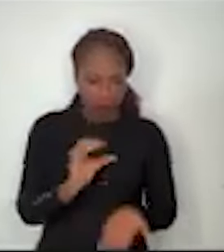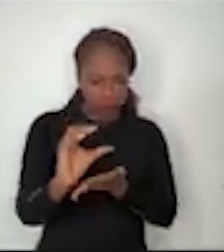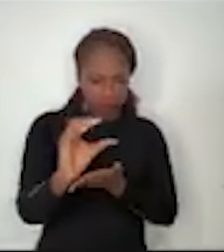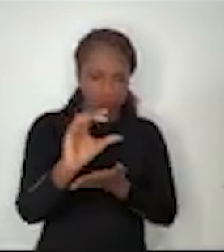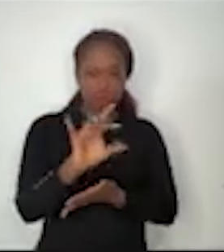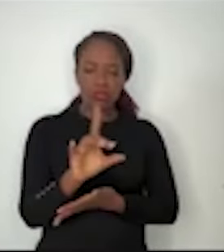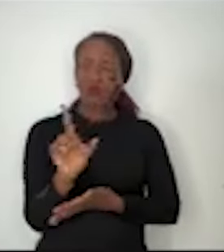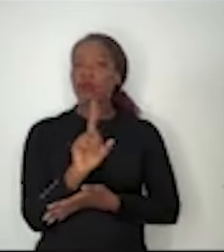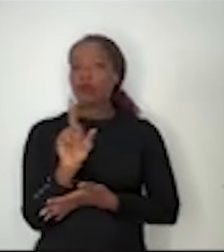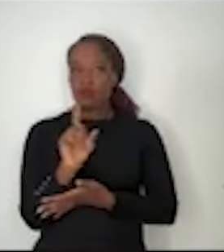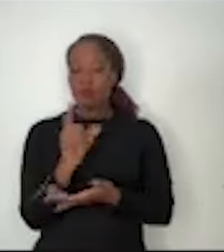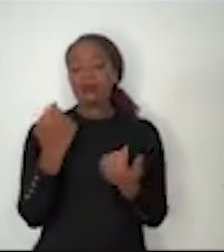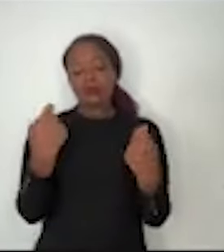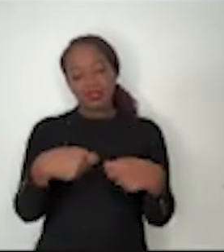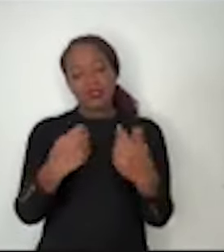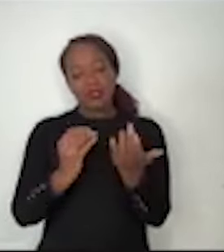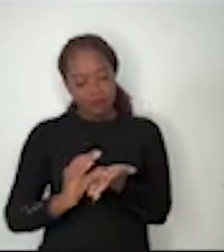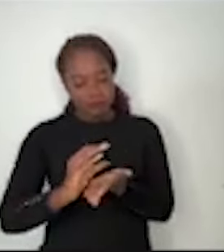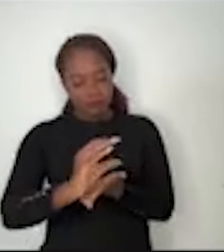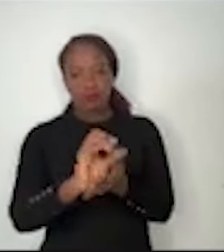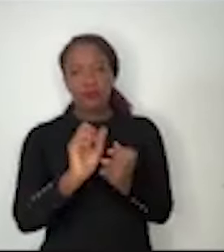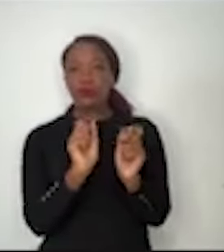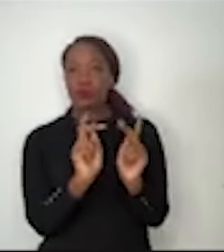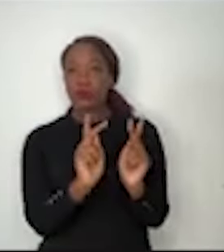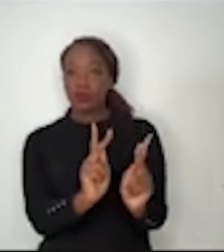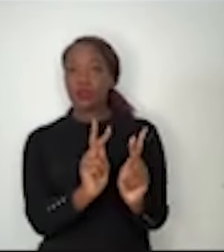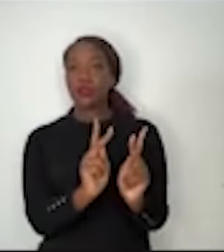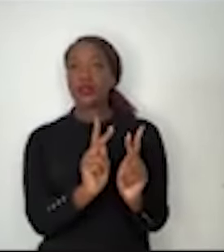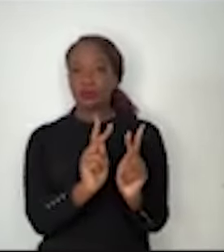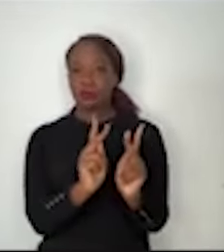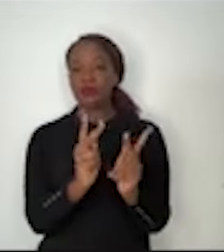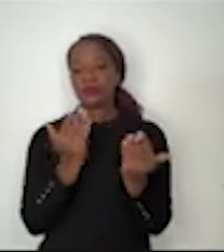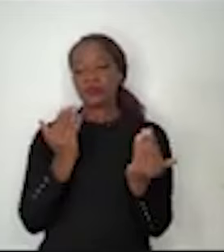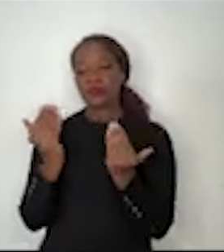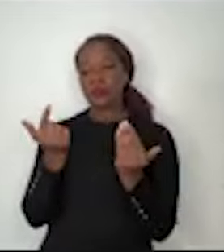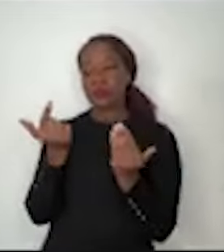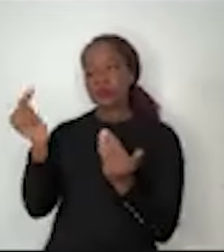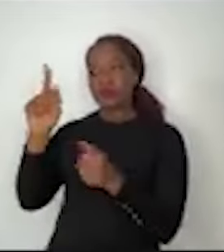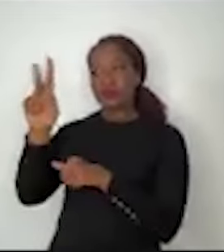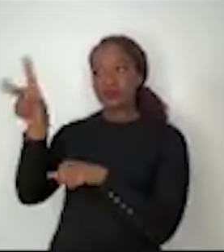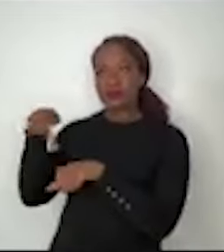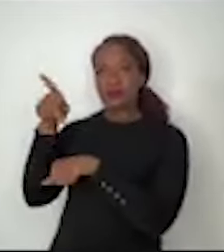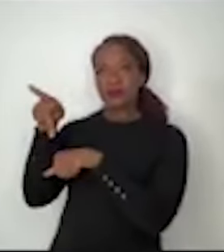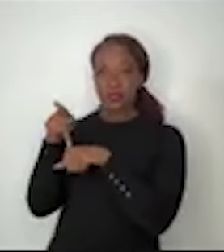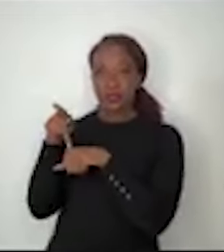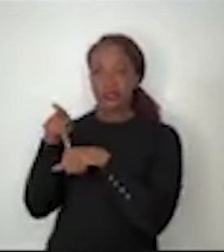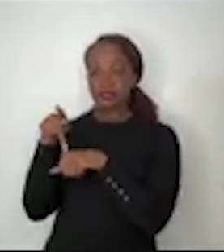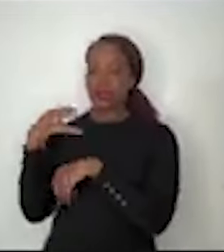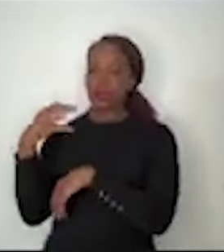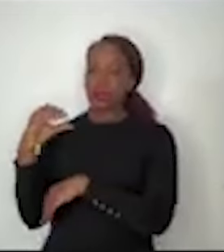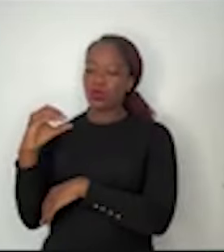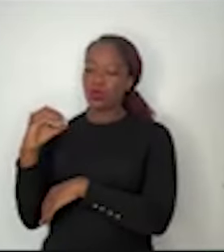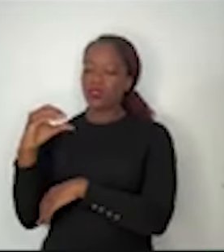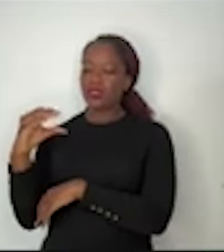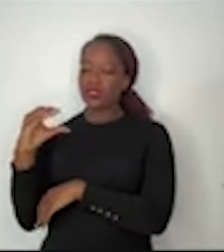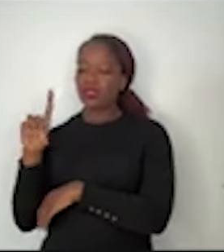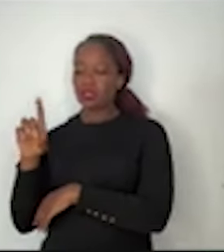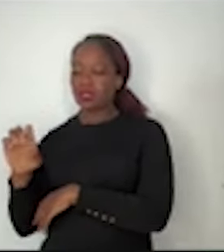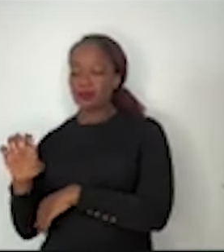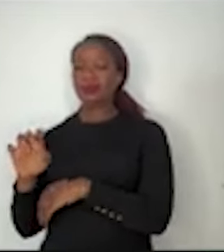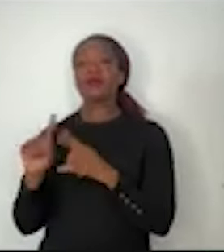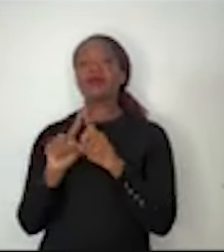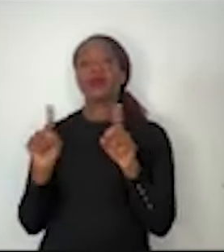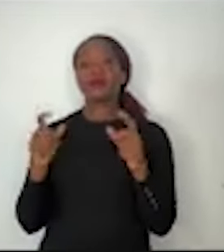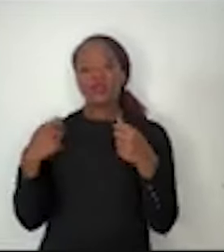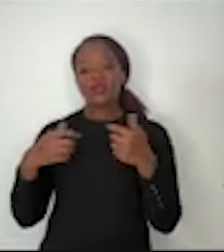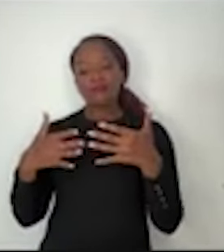quantidade de dinheiro na educação brasileira, comparada com os outros países da OCDE. Mas nós precisamos aprimorar a gestão e